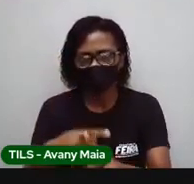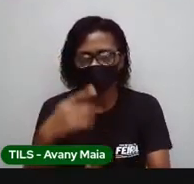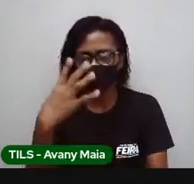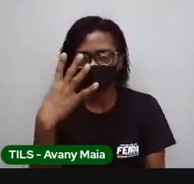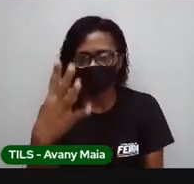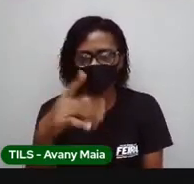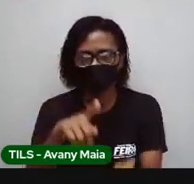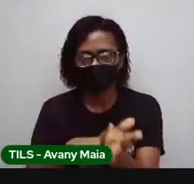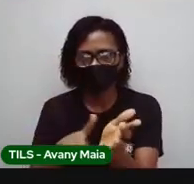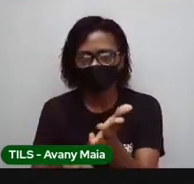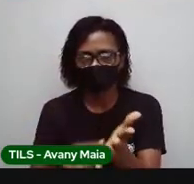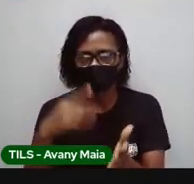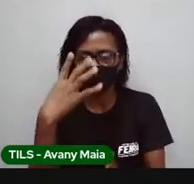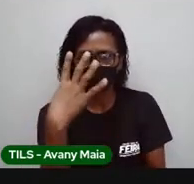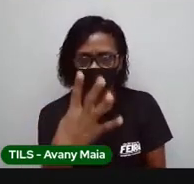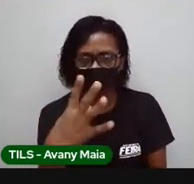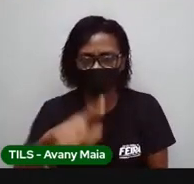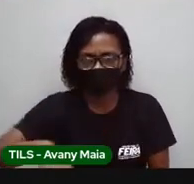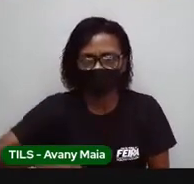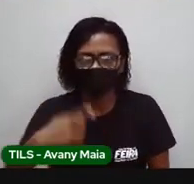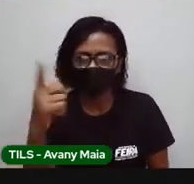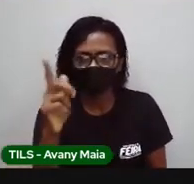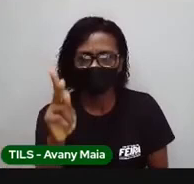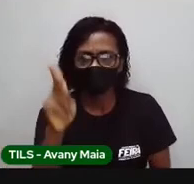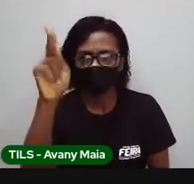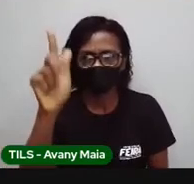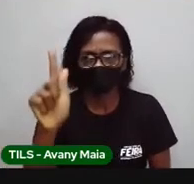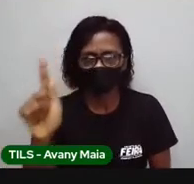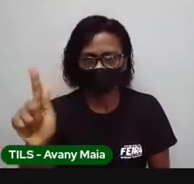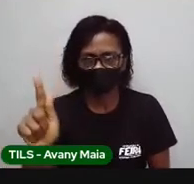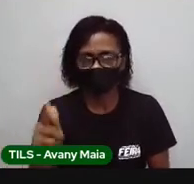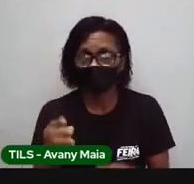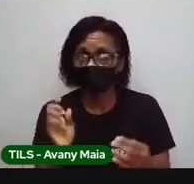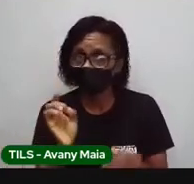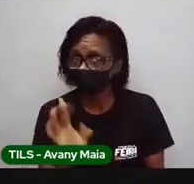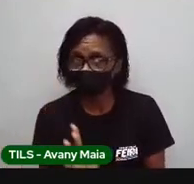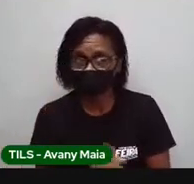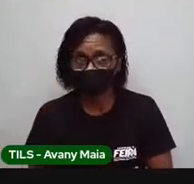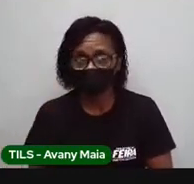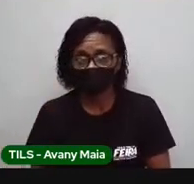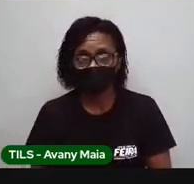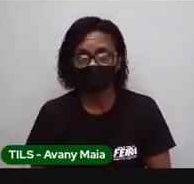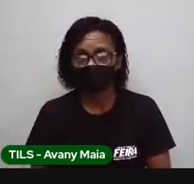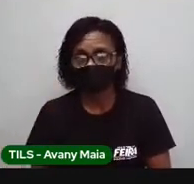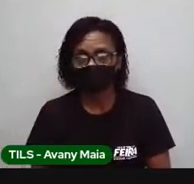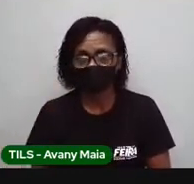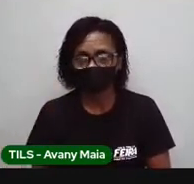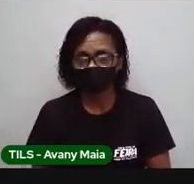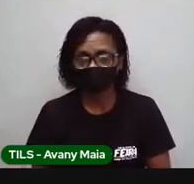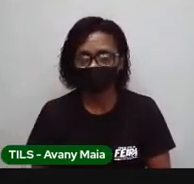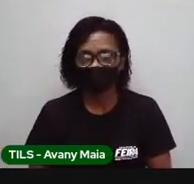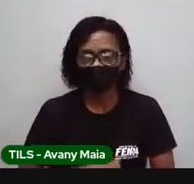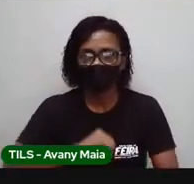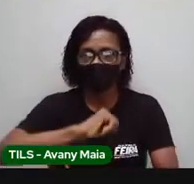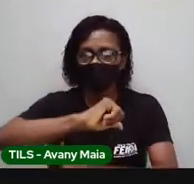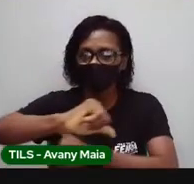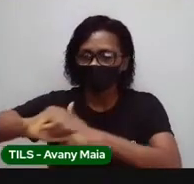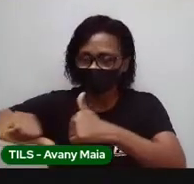vou pensar no inverso, é só eu usar a operação inversa.